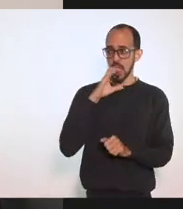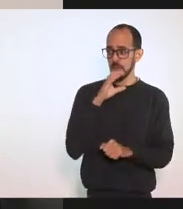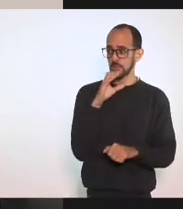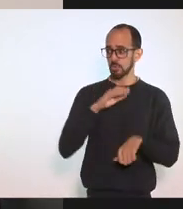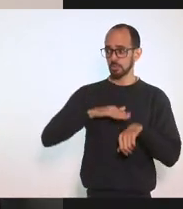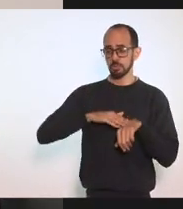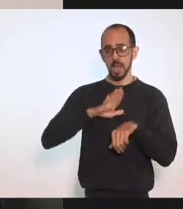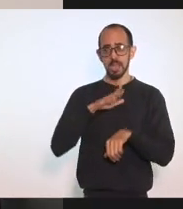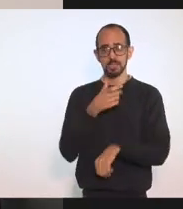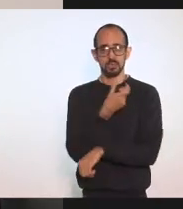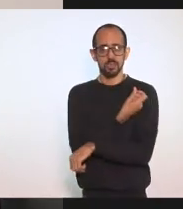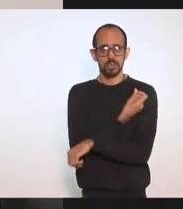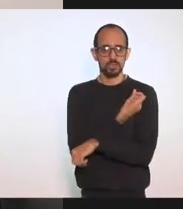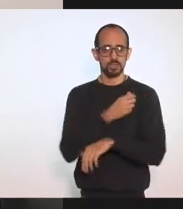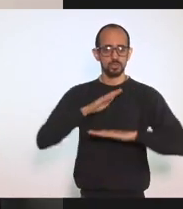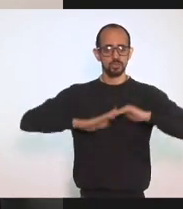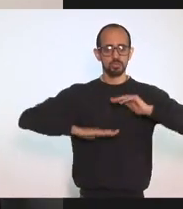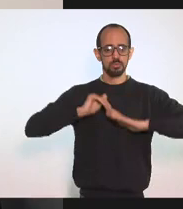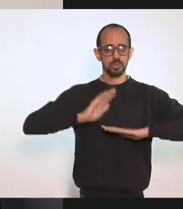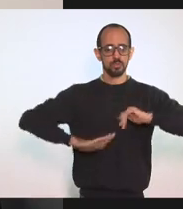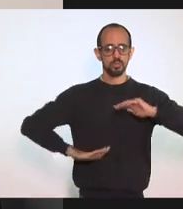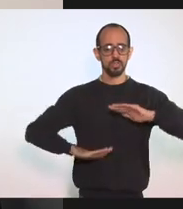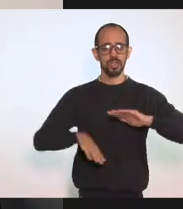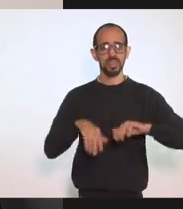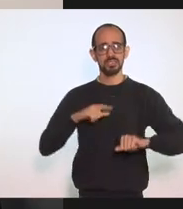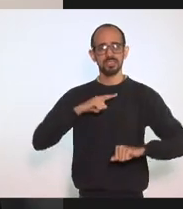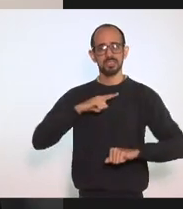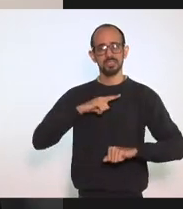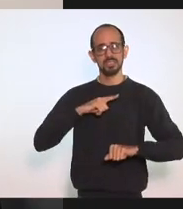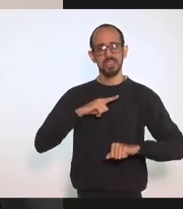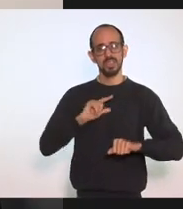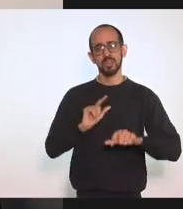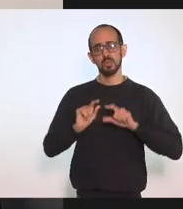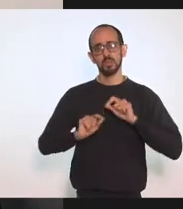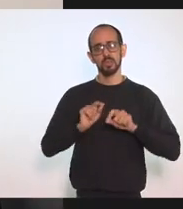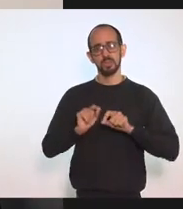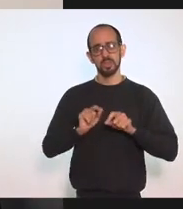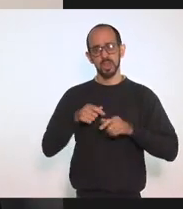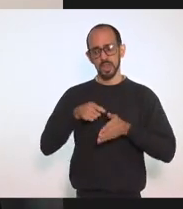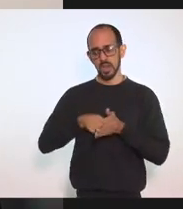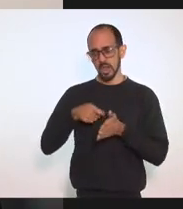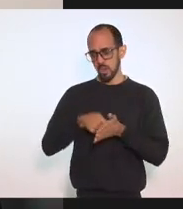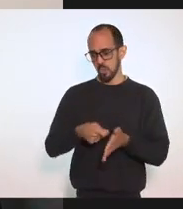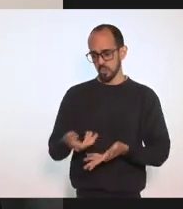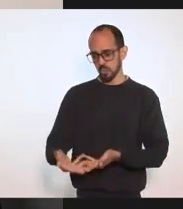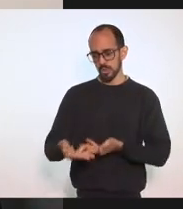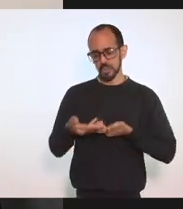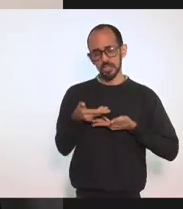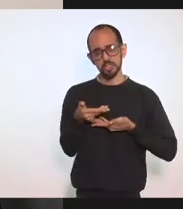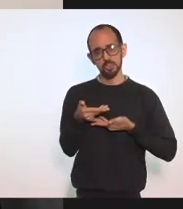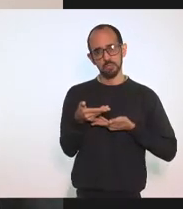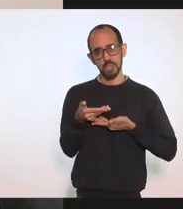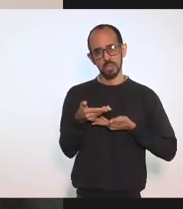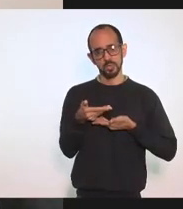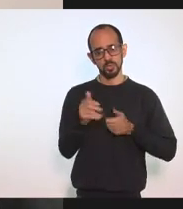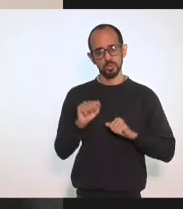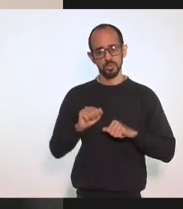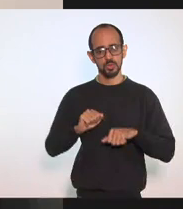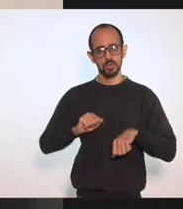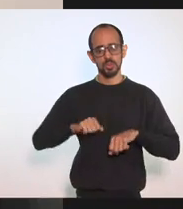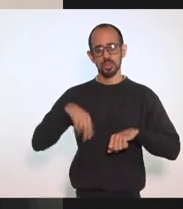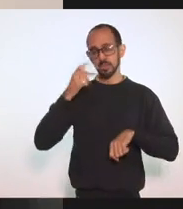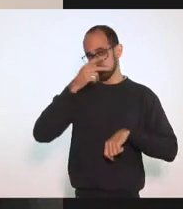Dos profissionais Que estão Também Na linha de frente No atendimento Das